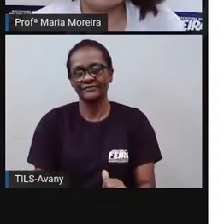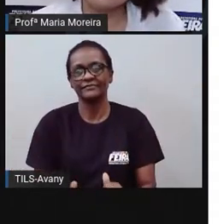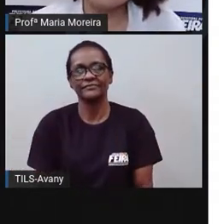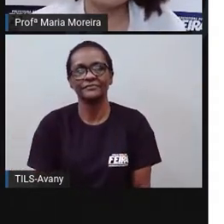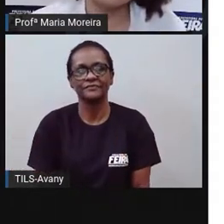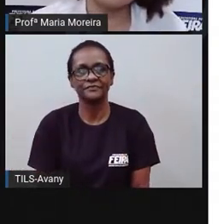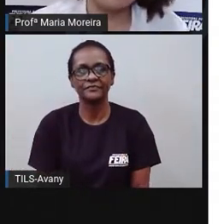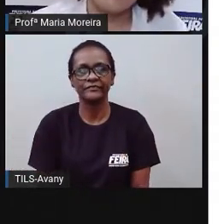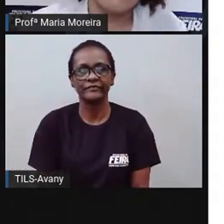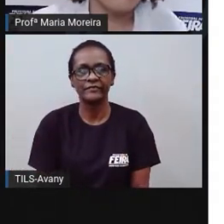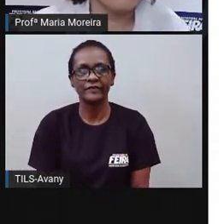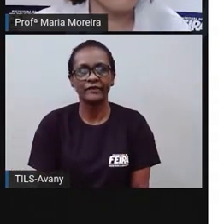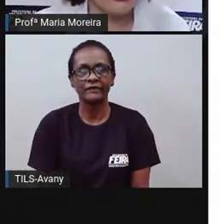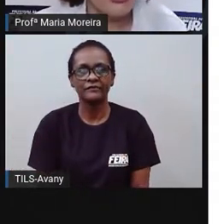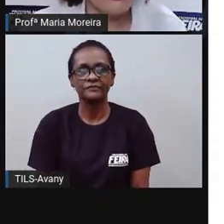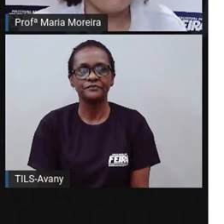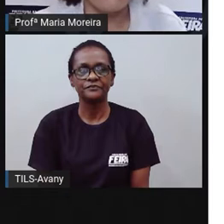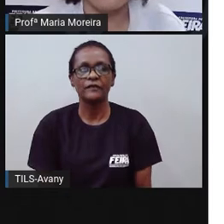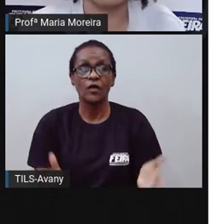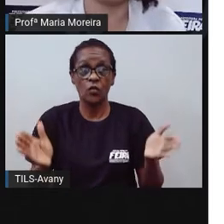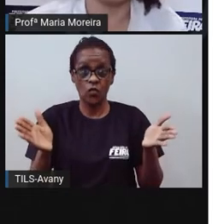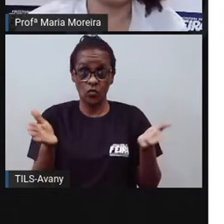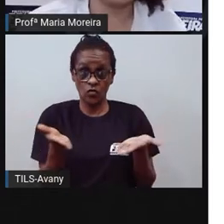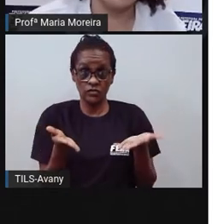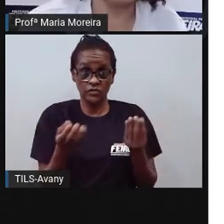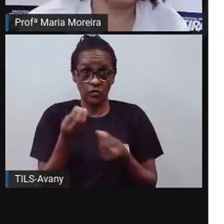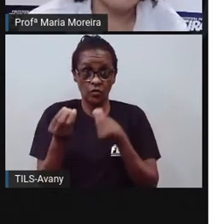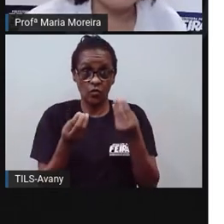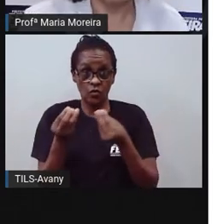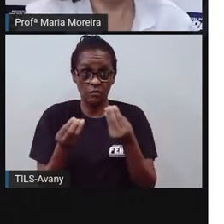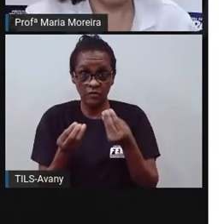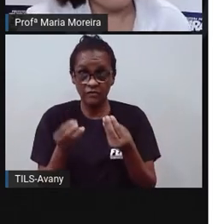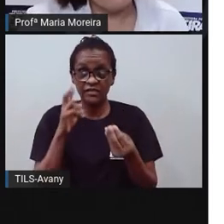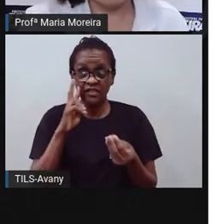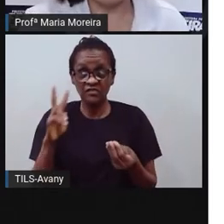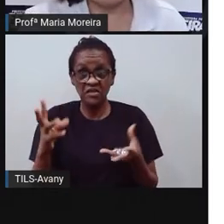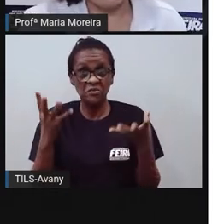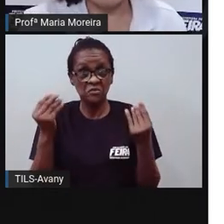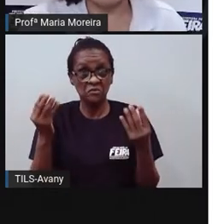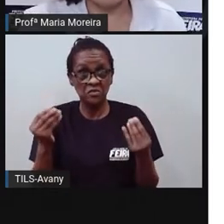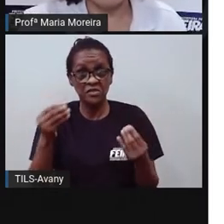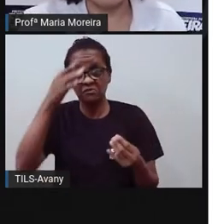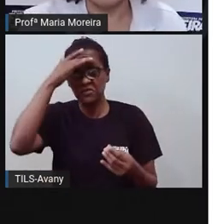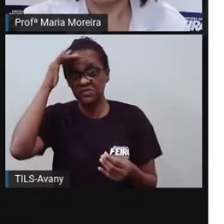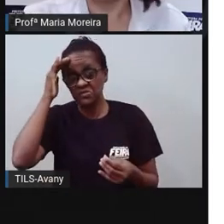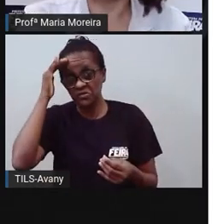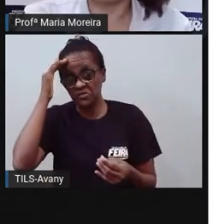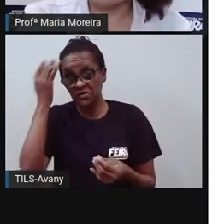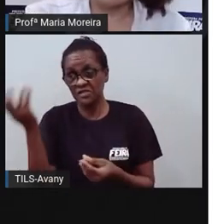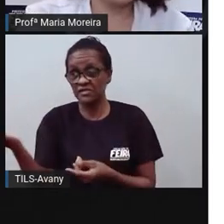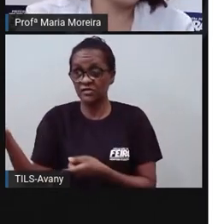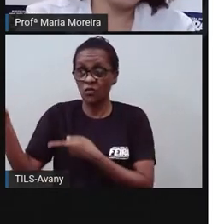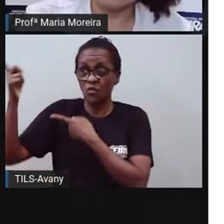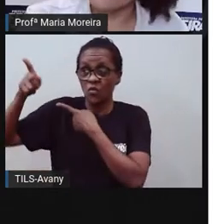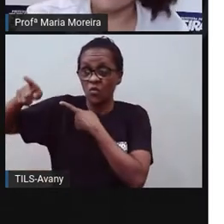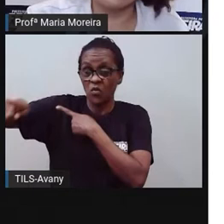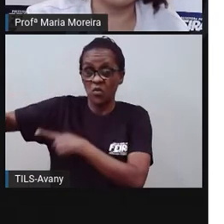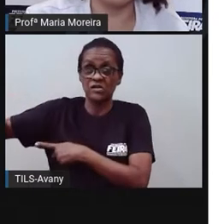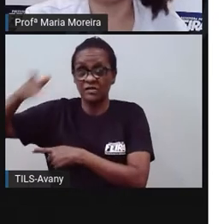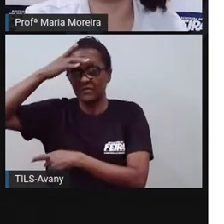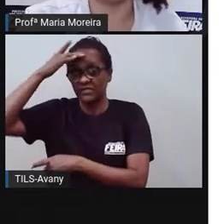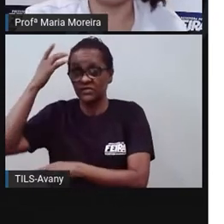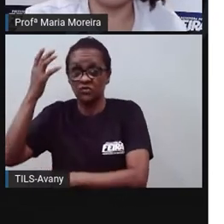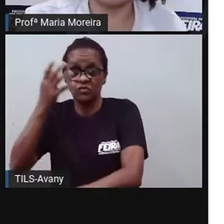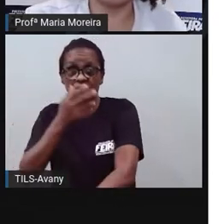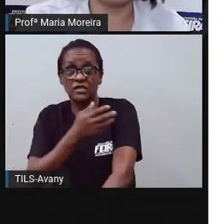né? Mas, infelizmente, nos dias de hoje a gente ainda conta muito com a intolerância religiosa, o que, gente,